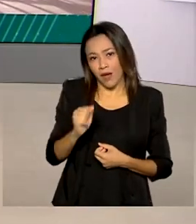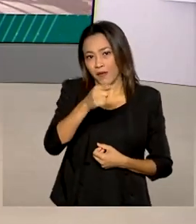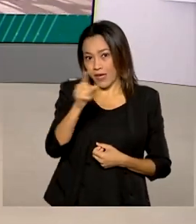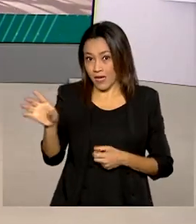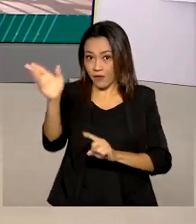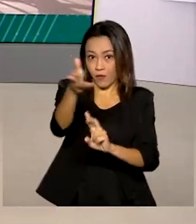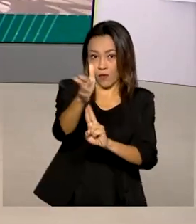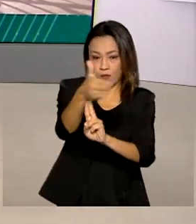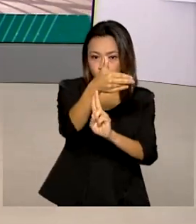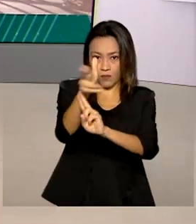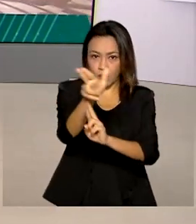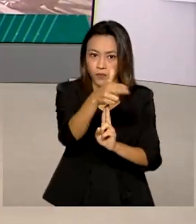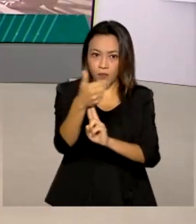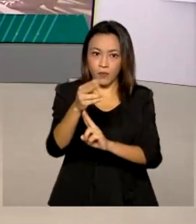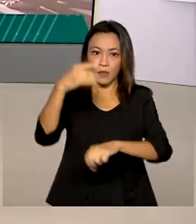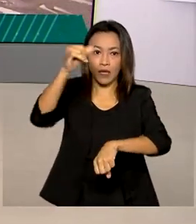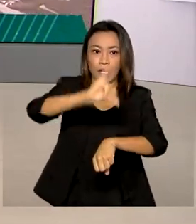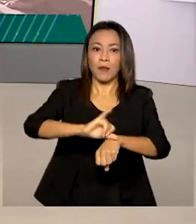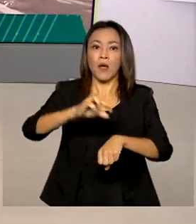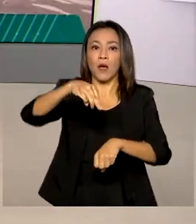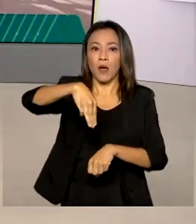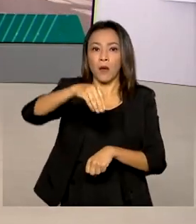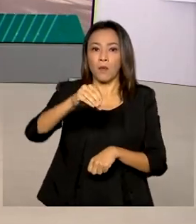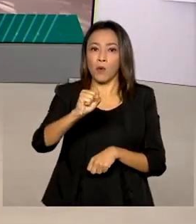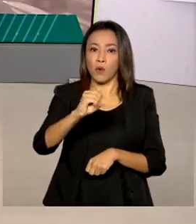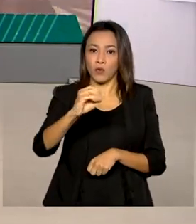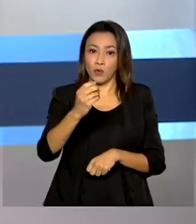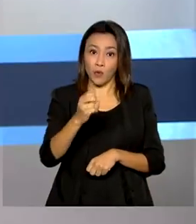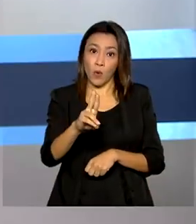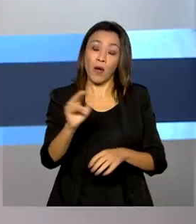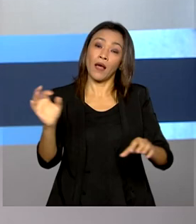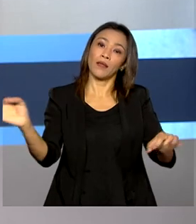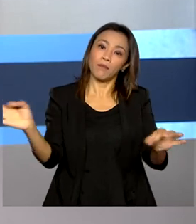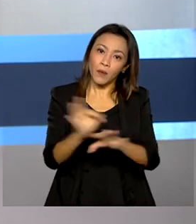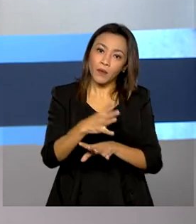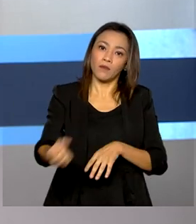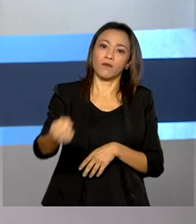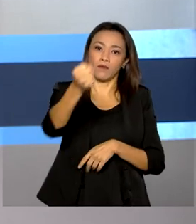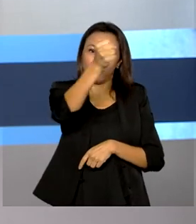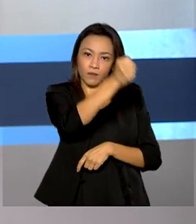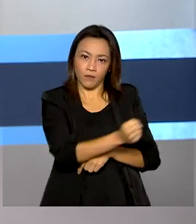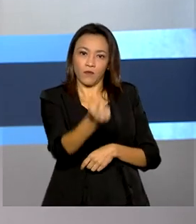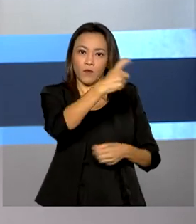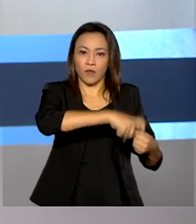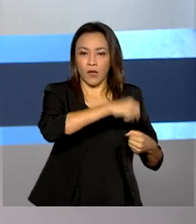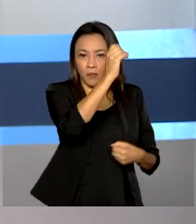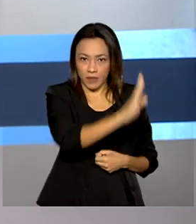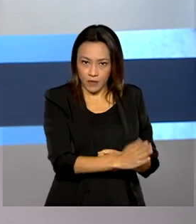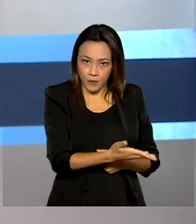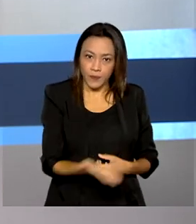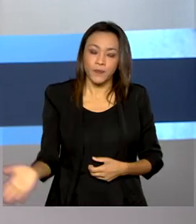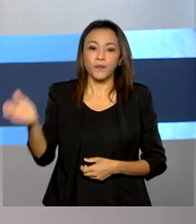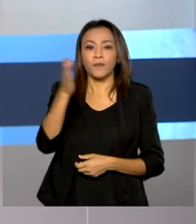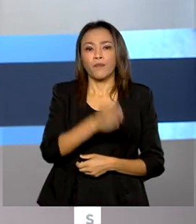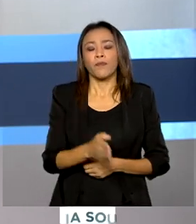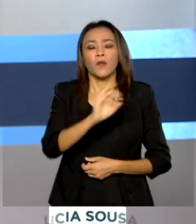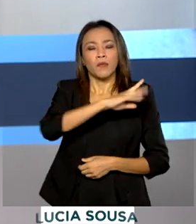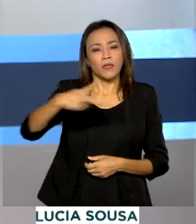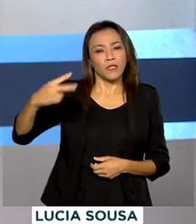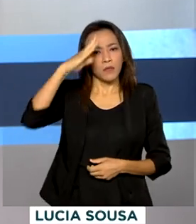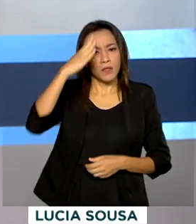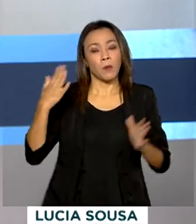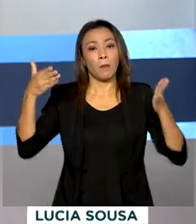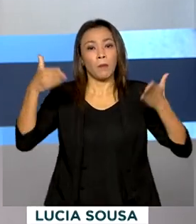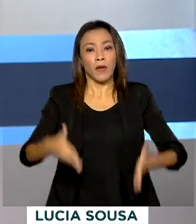Brasileira em Moscou até o embarque para o Brasil. O presidente Jair Bolsonaro participou da abertura da Semana das